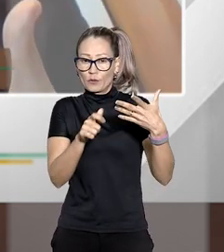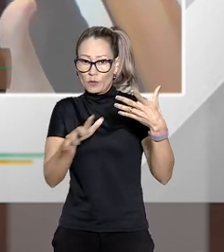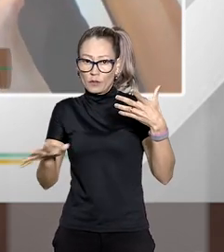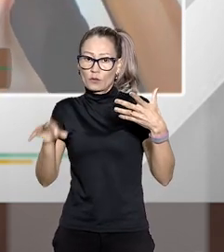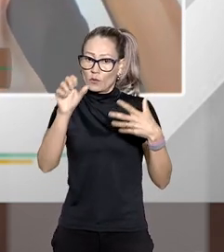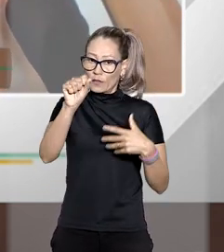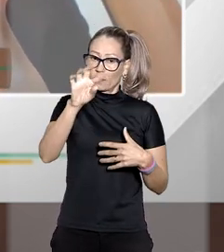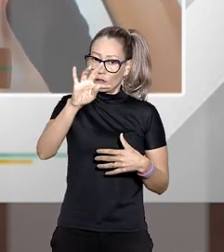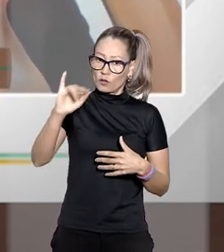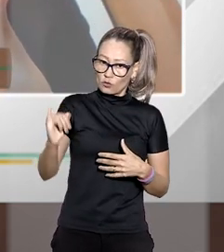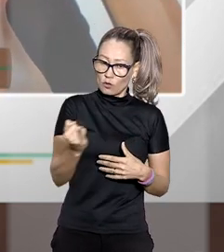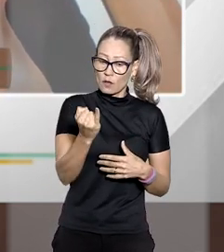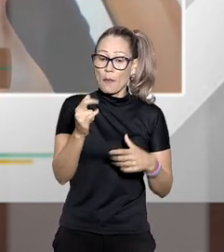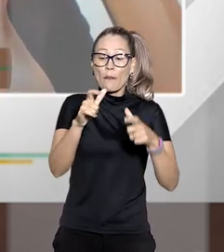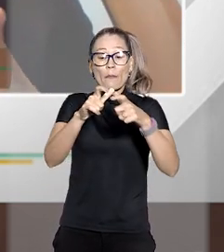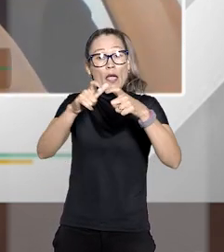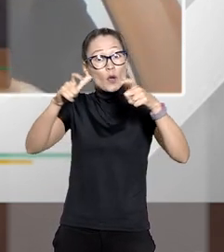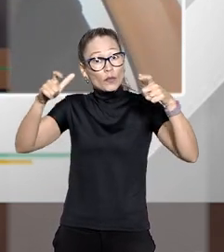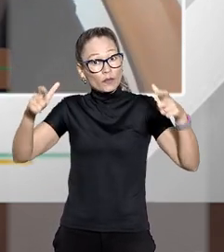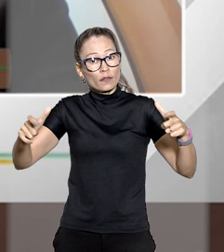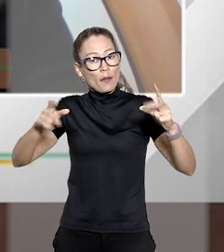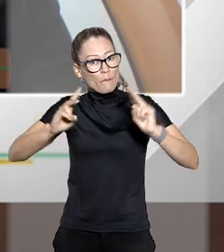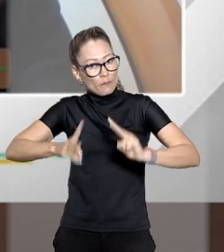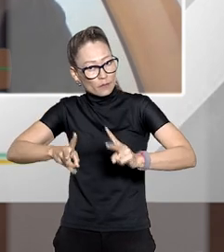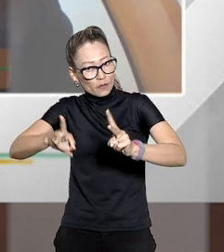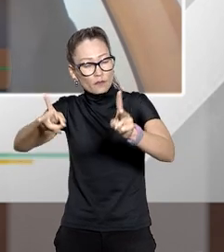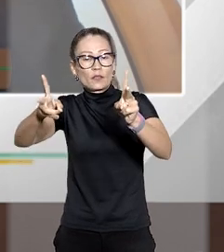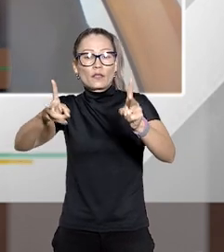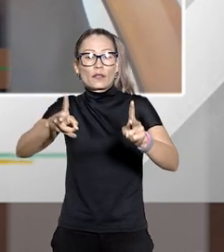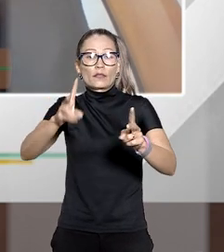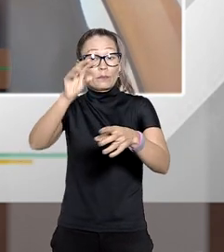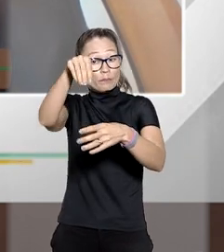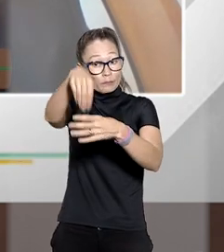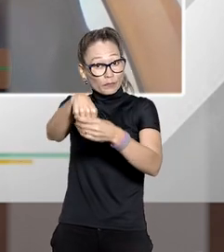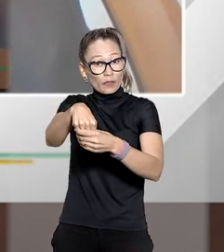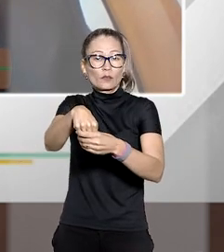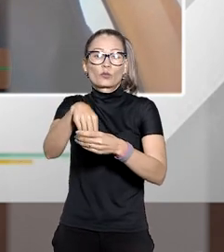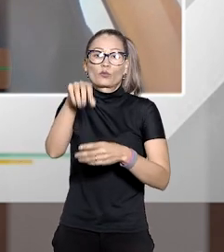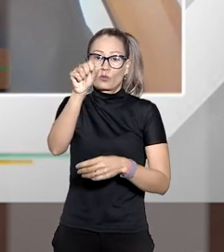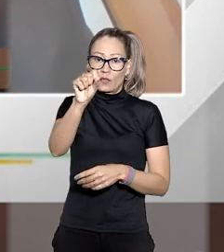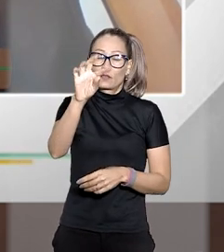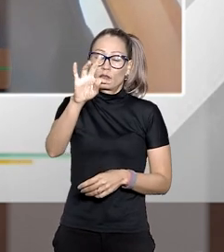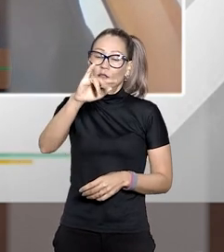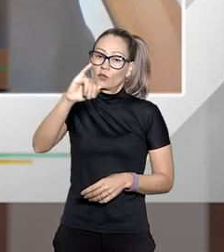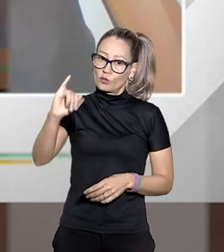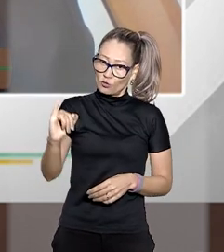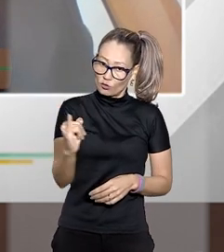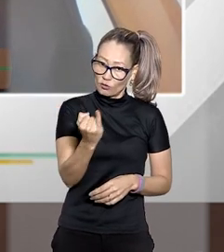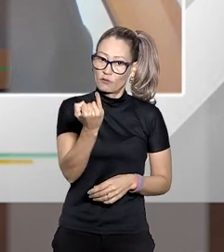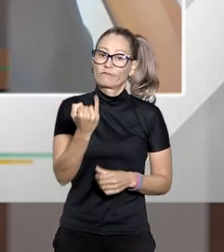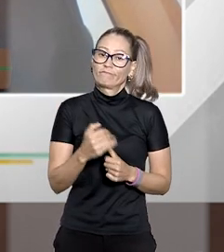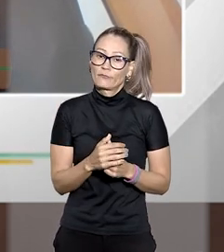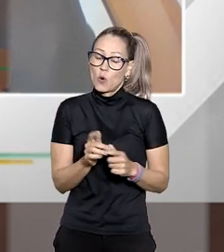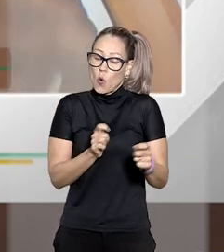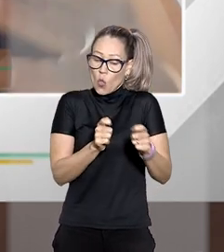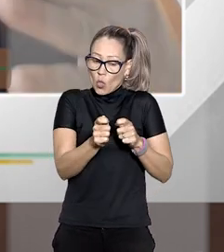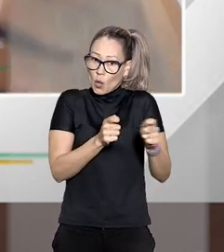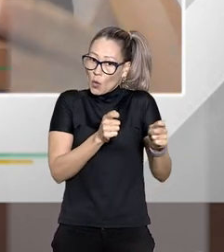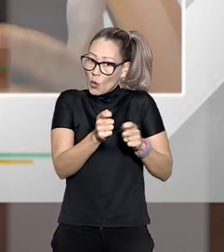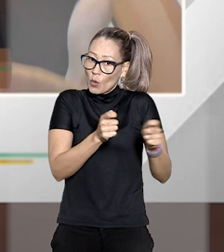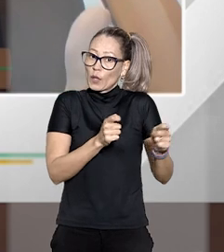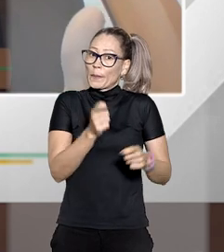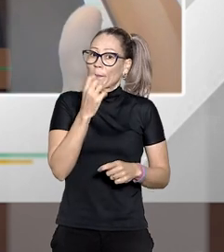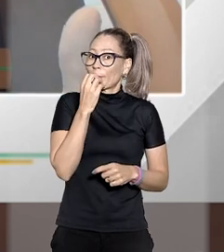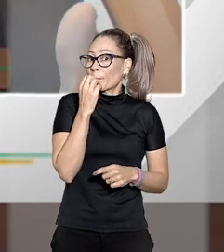reúnem e acaba prevalecendo a maioria contrária à jurisprudência do STJ então a lei também estabeleceu uma forma de controle bom